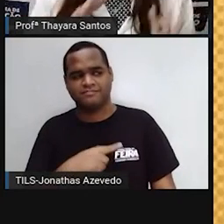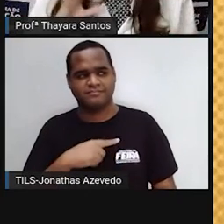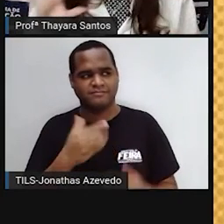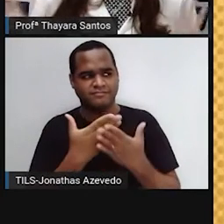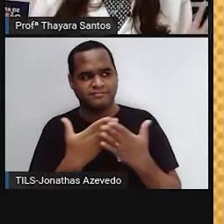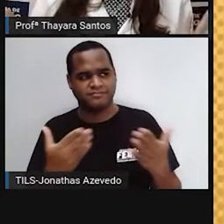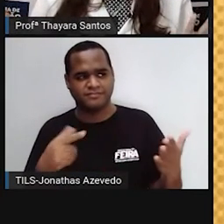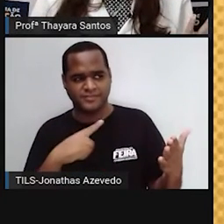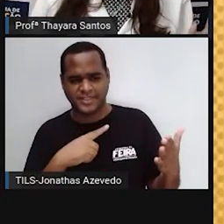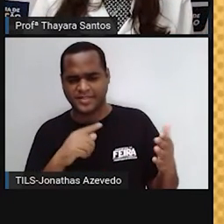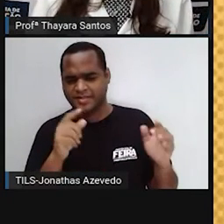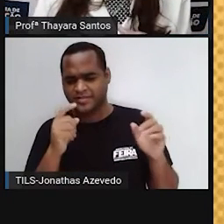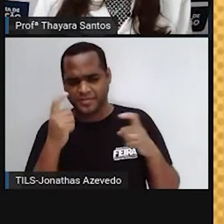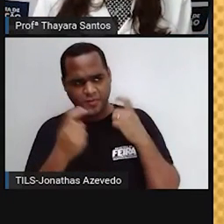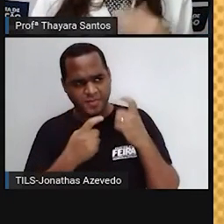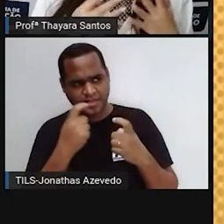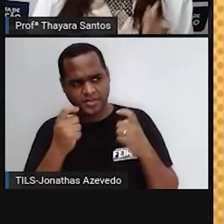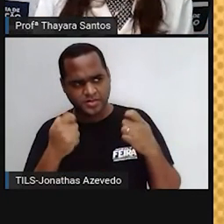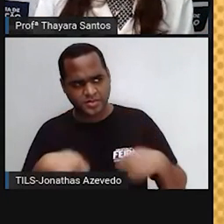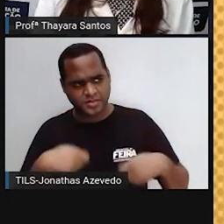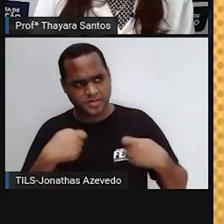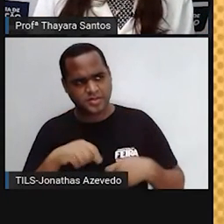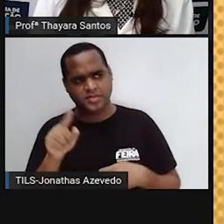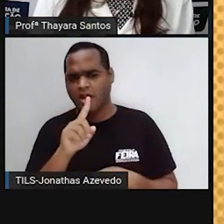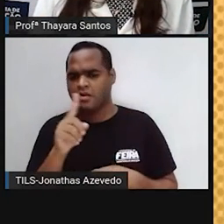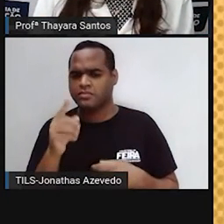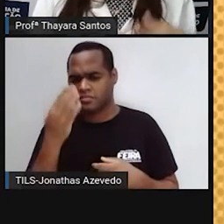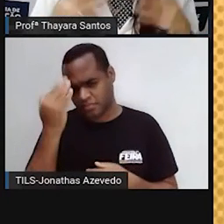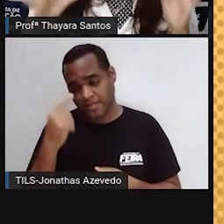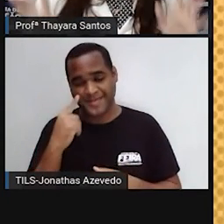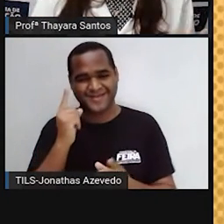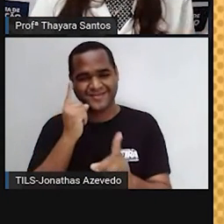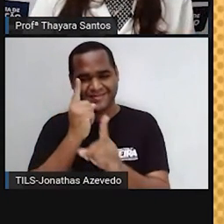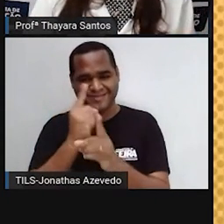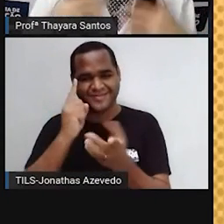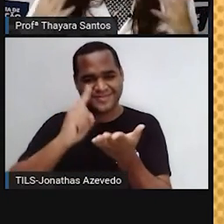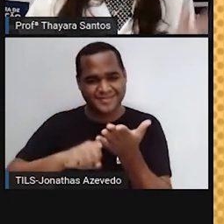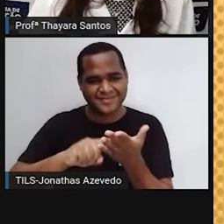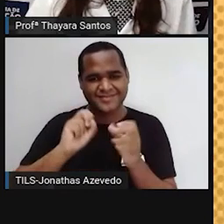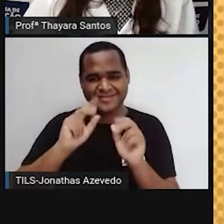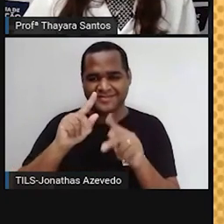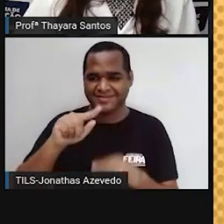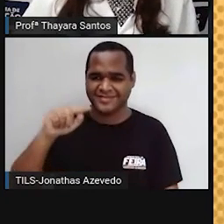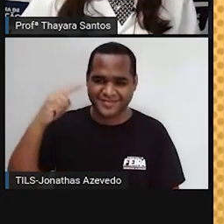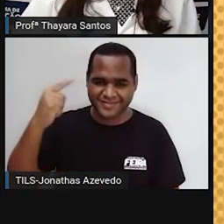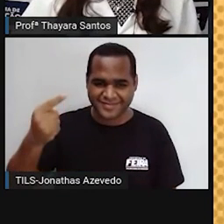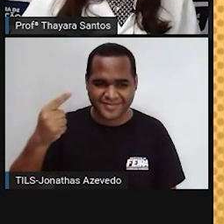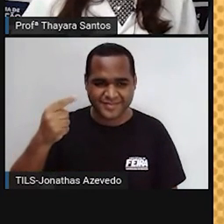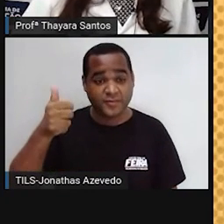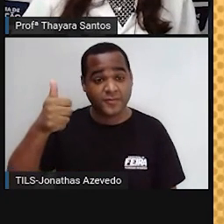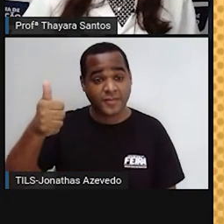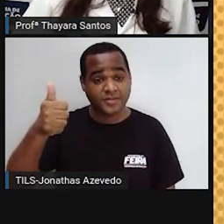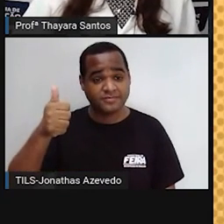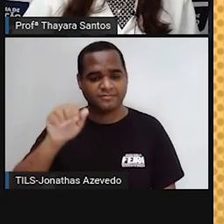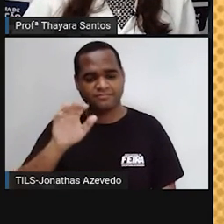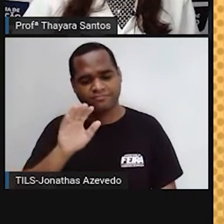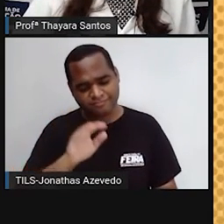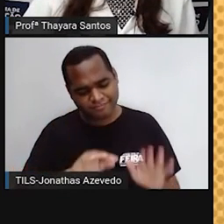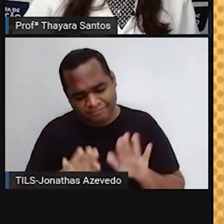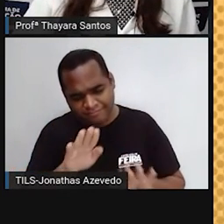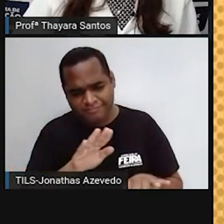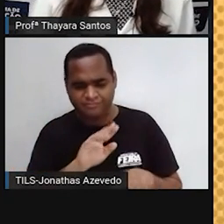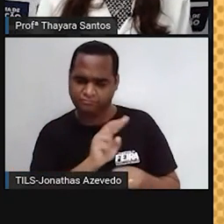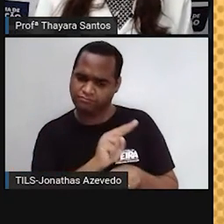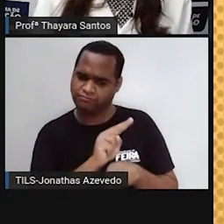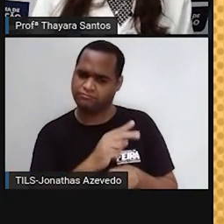mas a gente não precisa se preocupar porque eu sei que a gente já tem um encontro marcado daqui a pouquinho na próxima aula. Então, se cuidem aí do outro